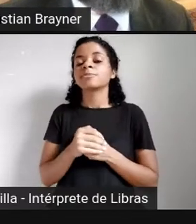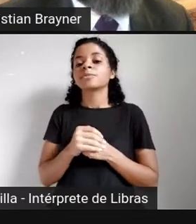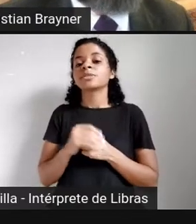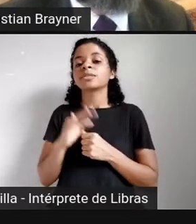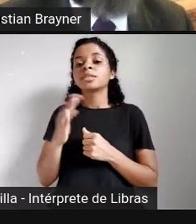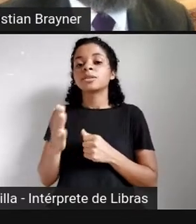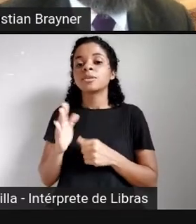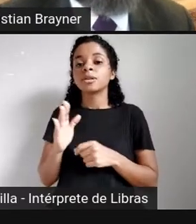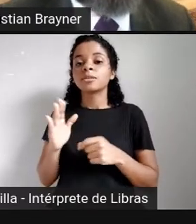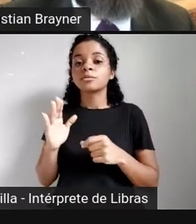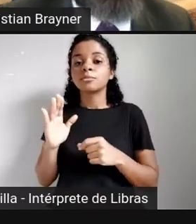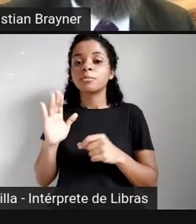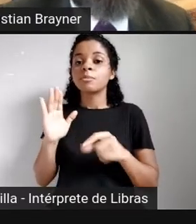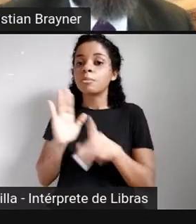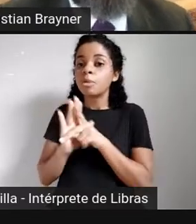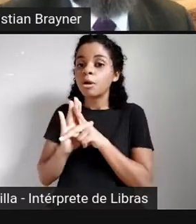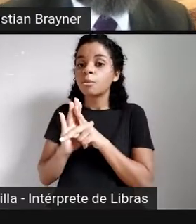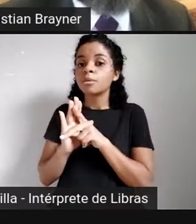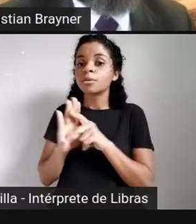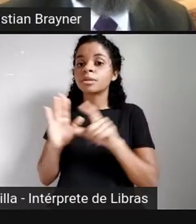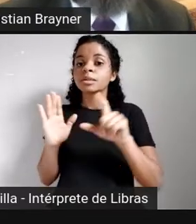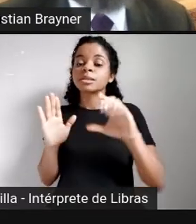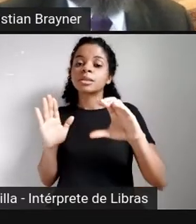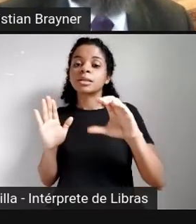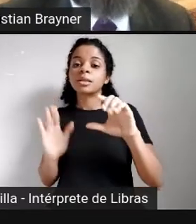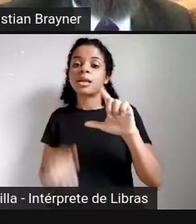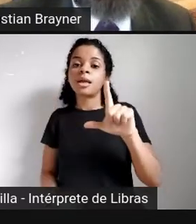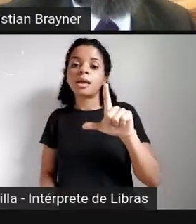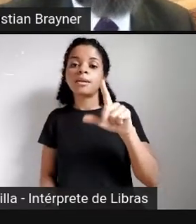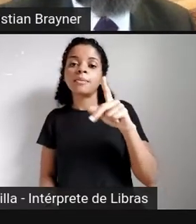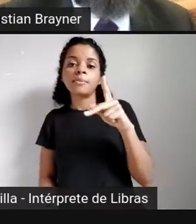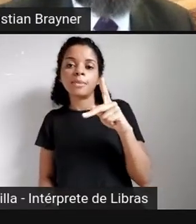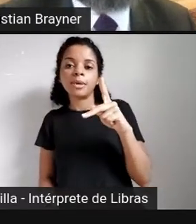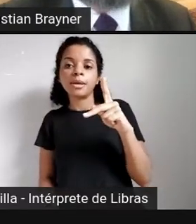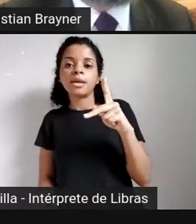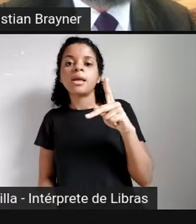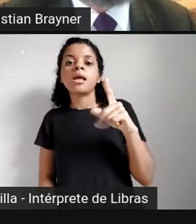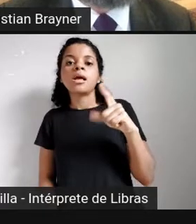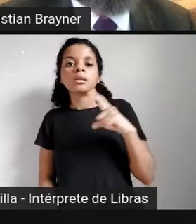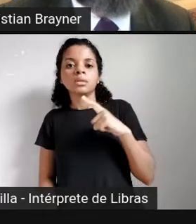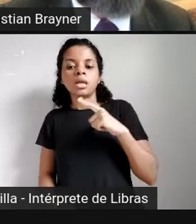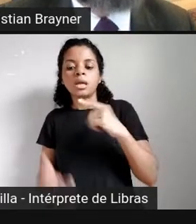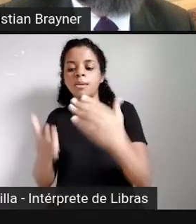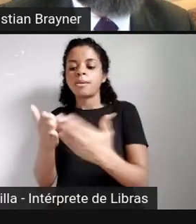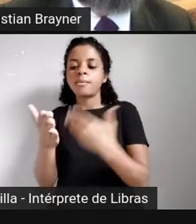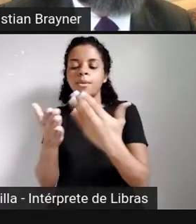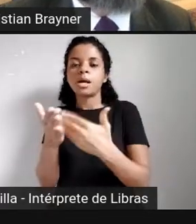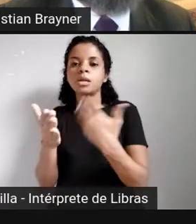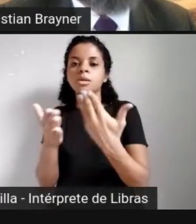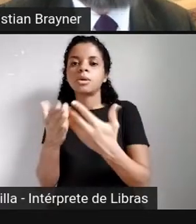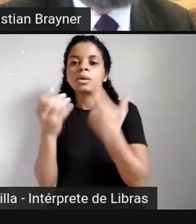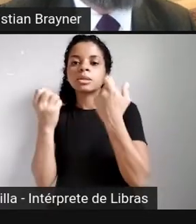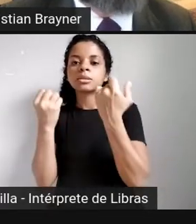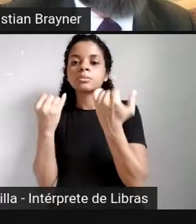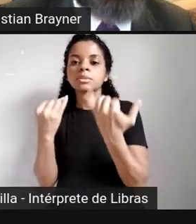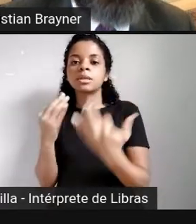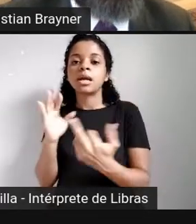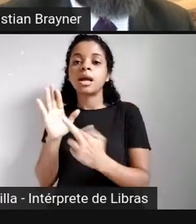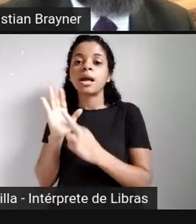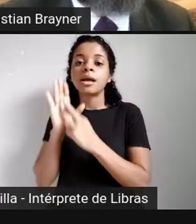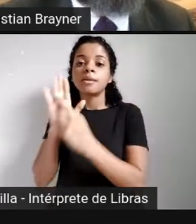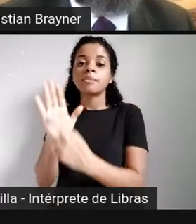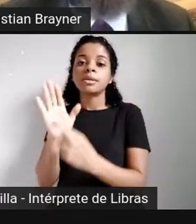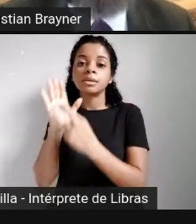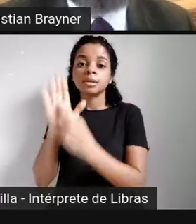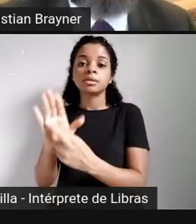da CLP, isso aparece. Então, por exemplo, um manual da CLP diz que a representação parlamentar esvaziaria a política